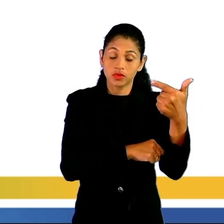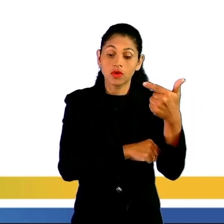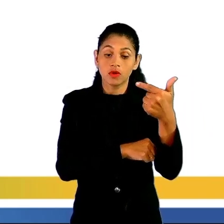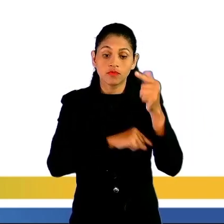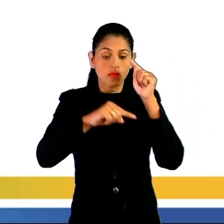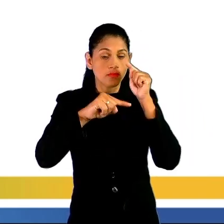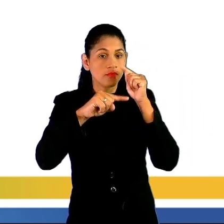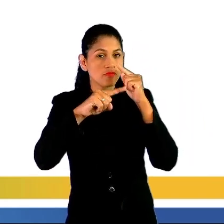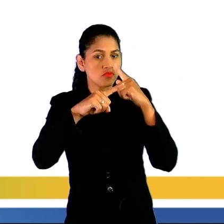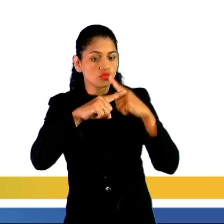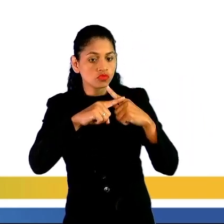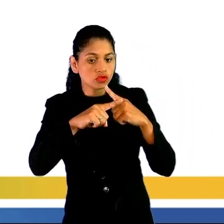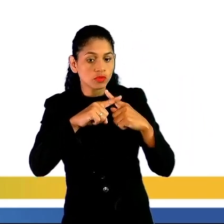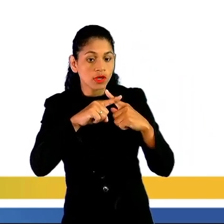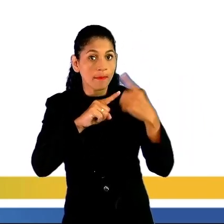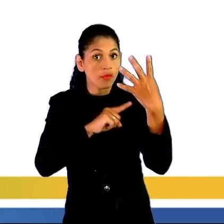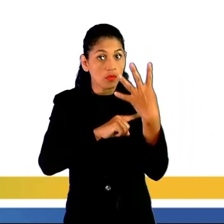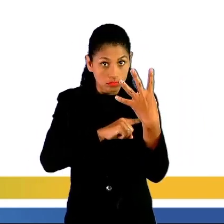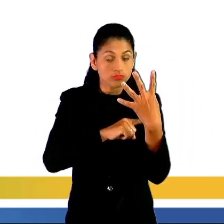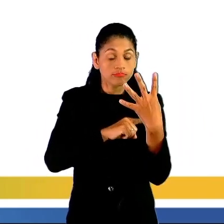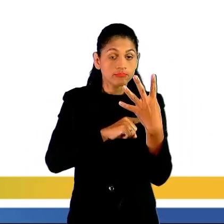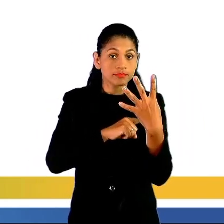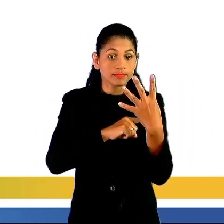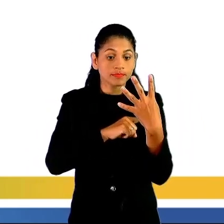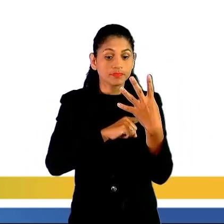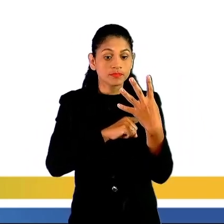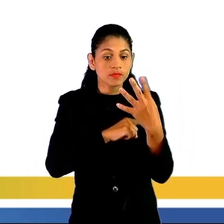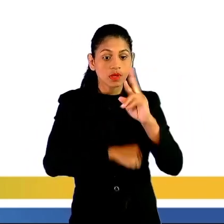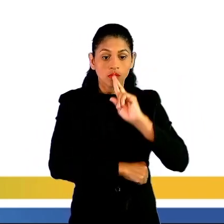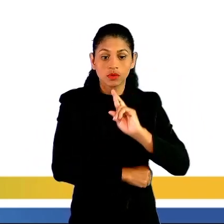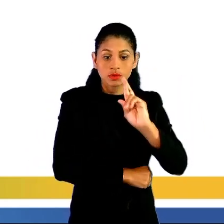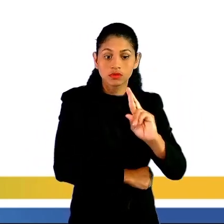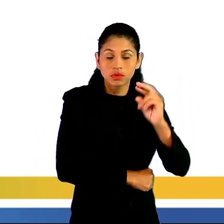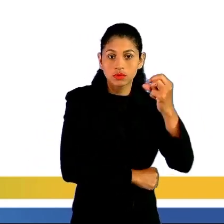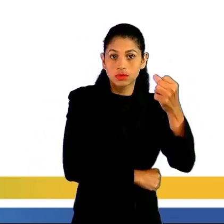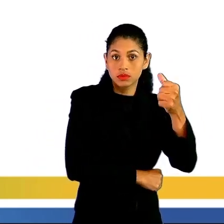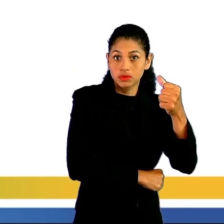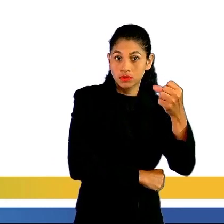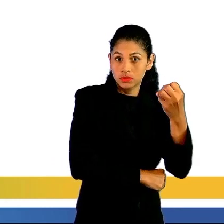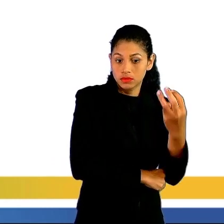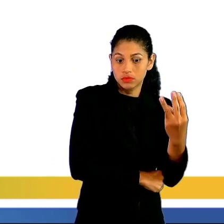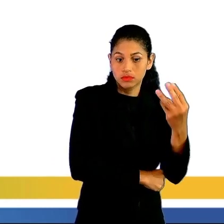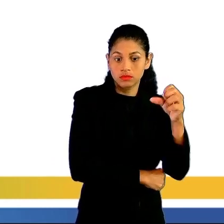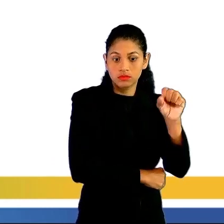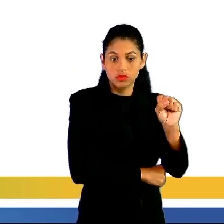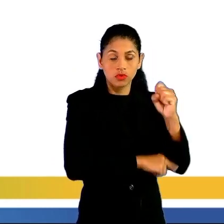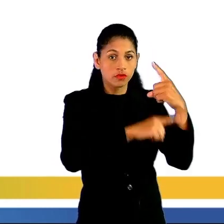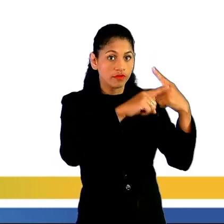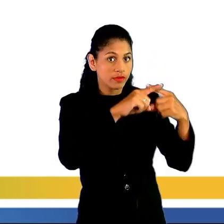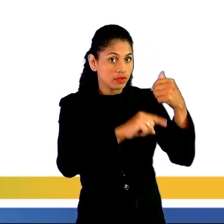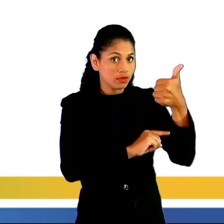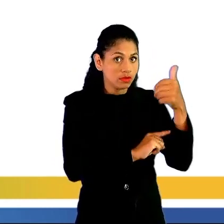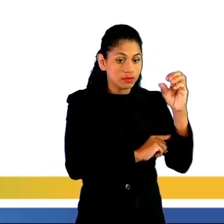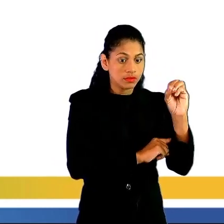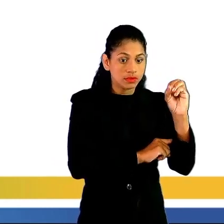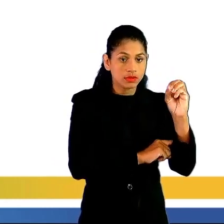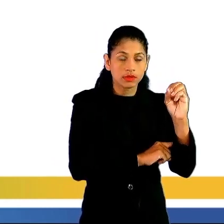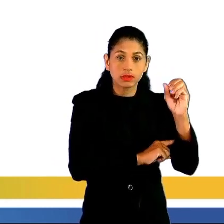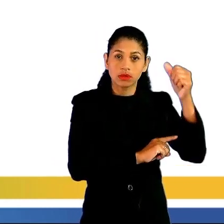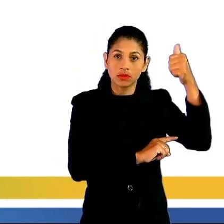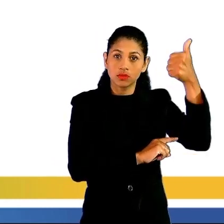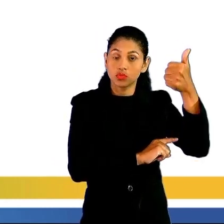Vai ficar 38 vezes 10 elevado à décima segunda potência em quilômetros.